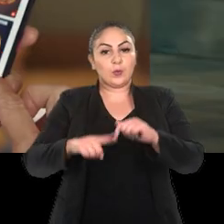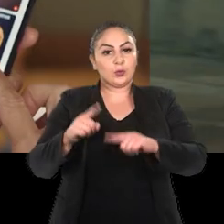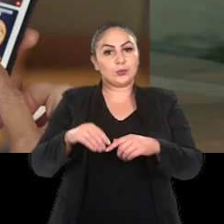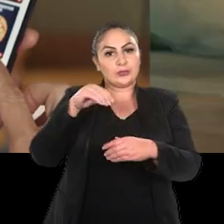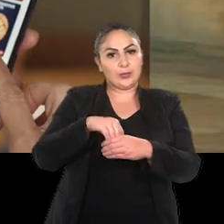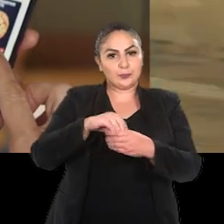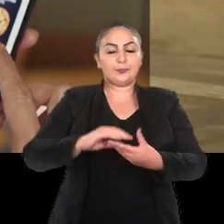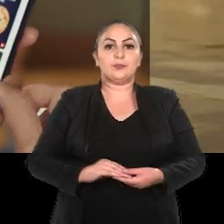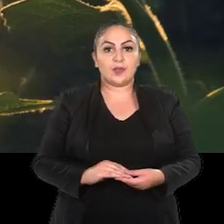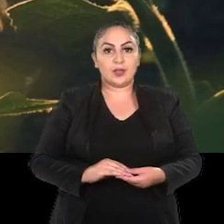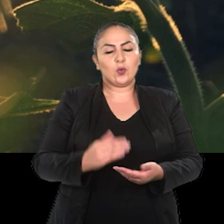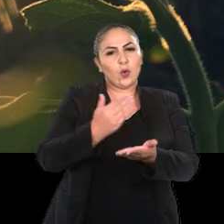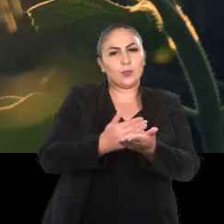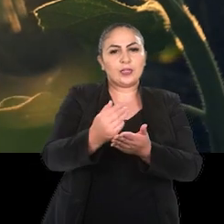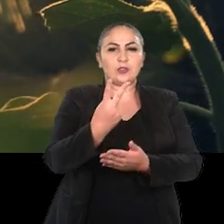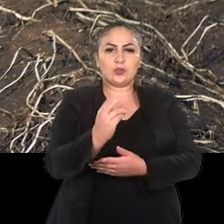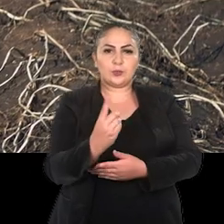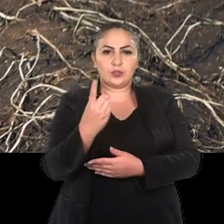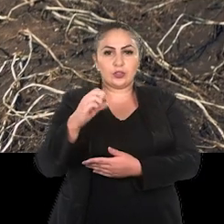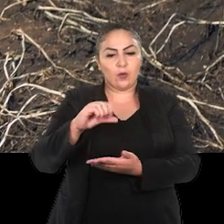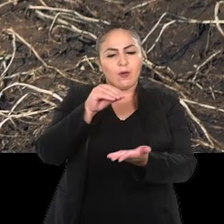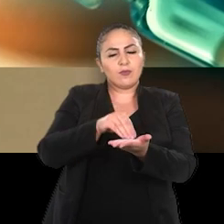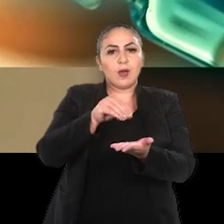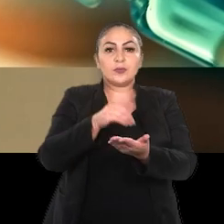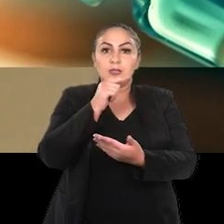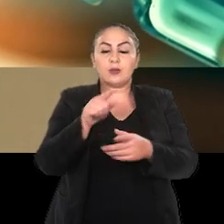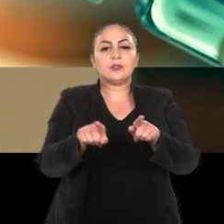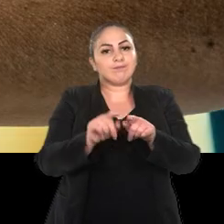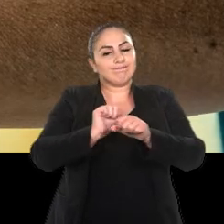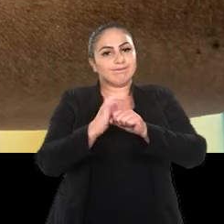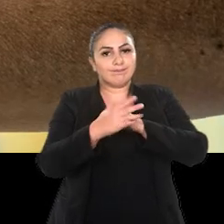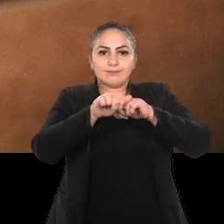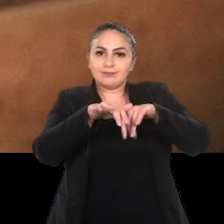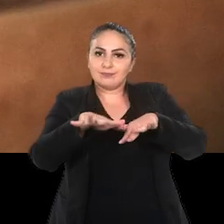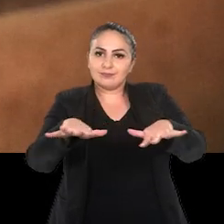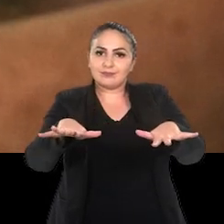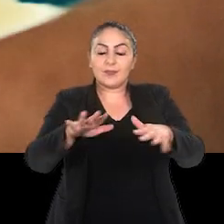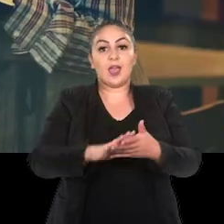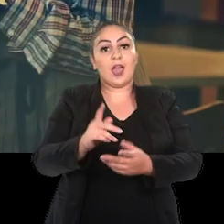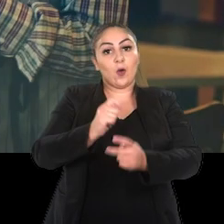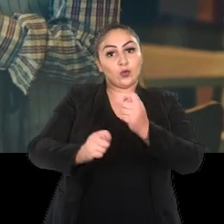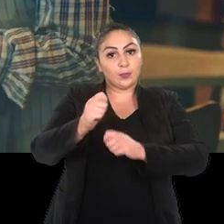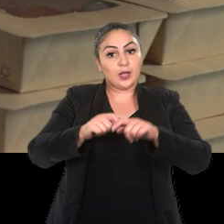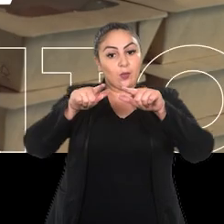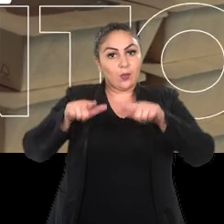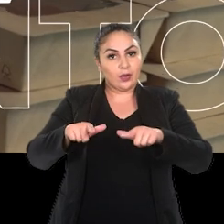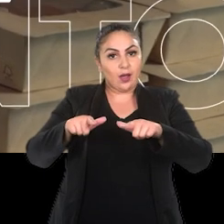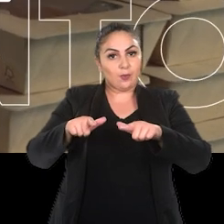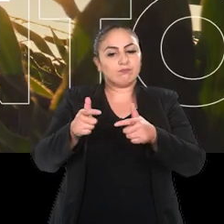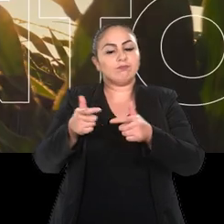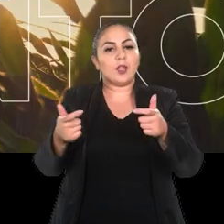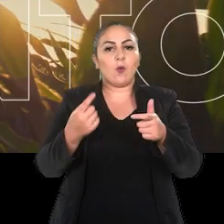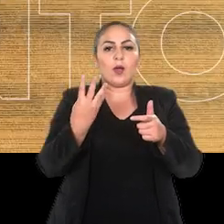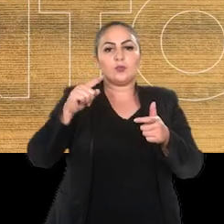Desde o início de 2019, apesar de uma estirragem e da pandemia de Covid-19, a economia local cresceu